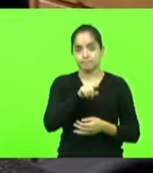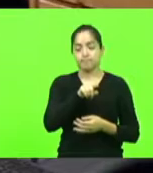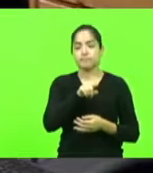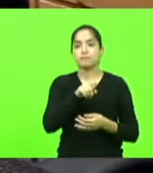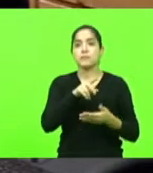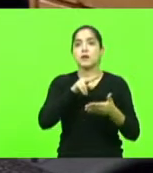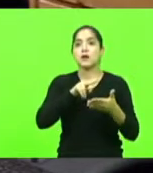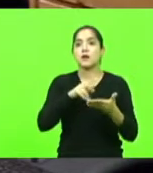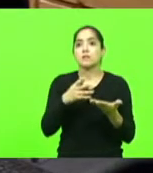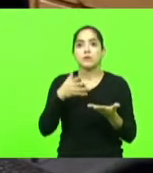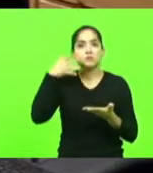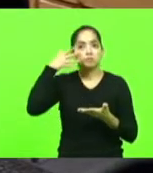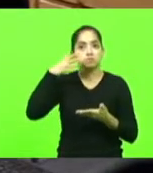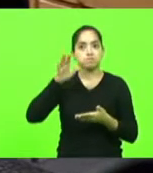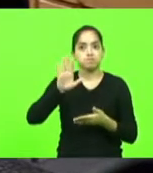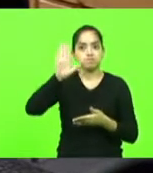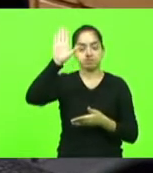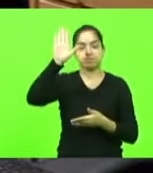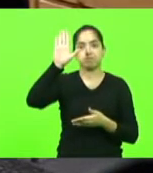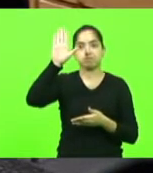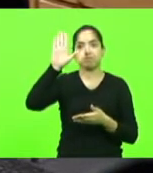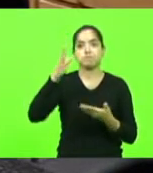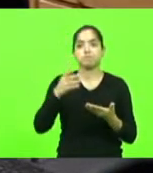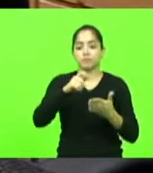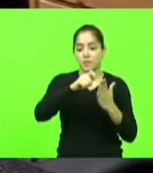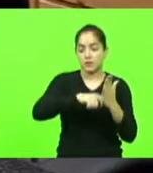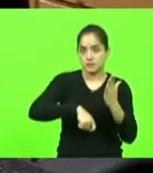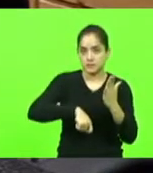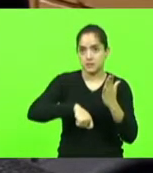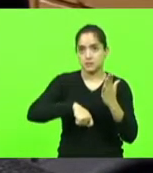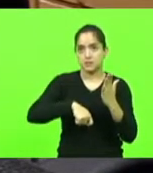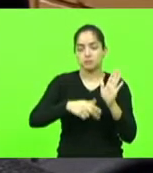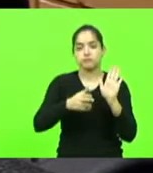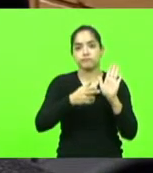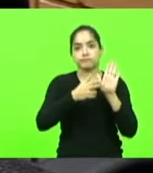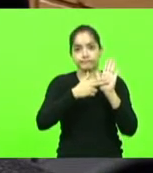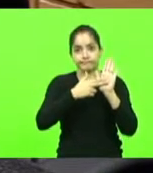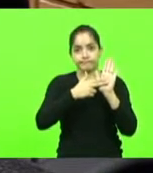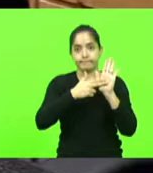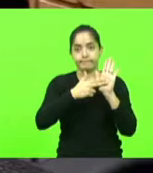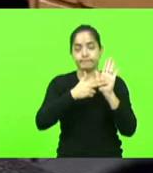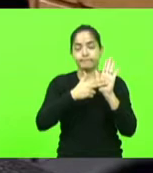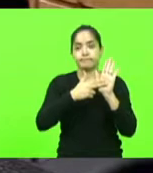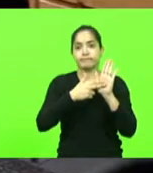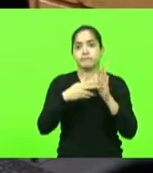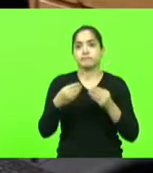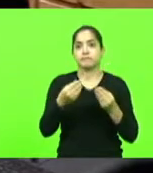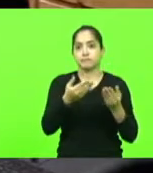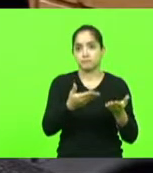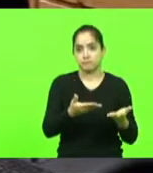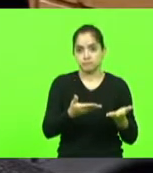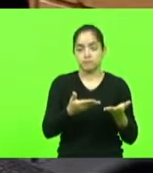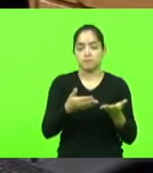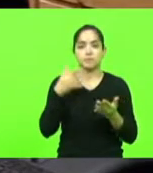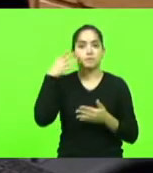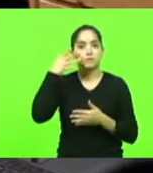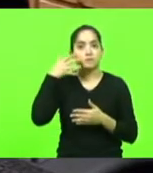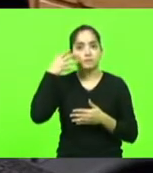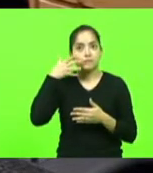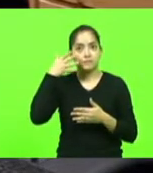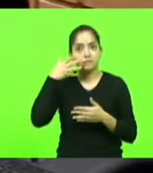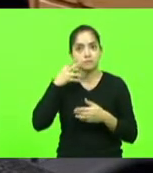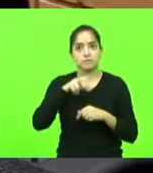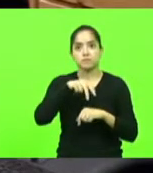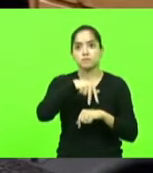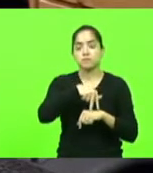proceder o juramento com posterior assinatura do termo de posse e concedeu a palavra ao parlamentar empossado para o